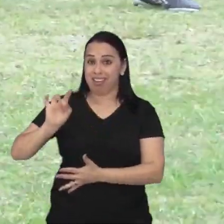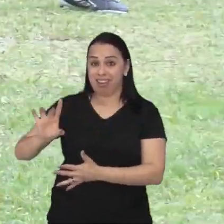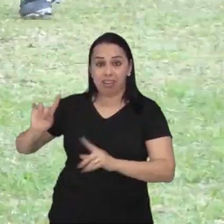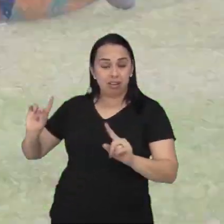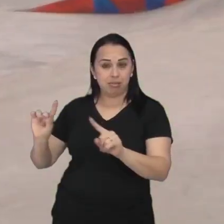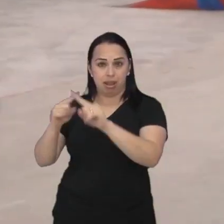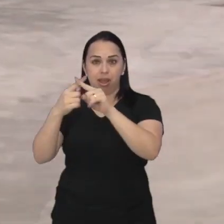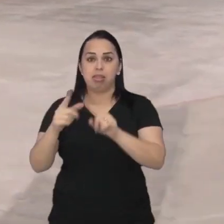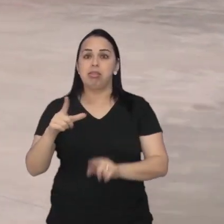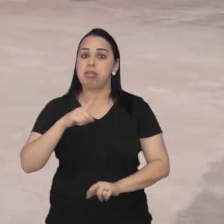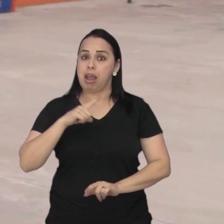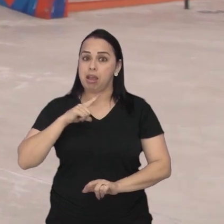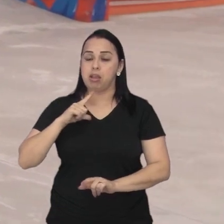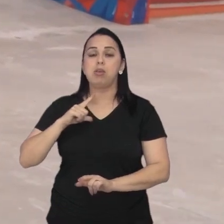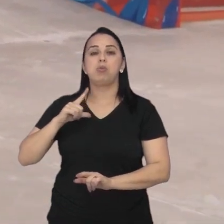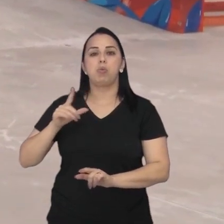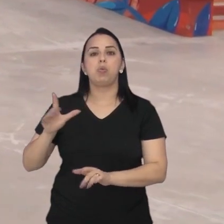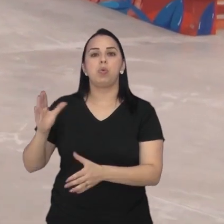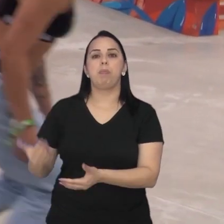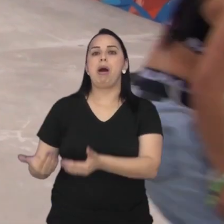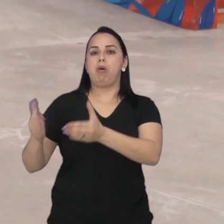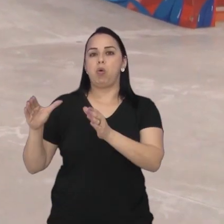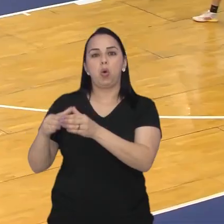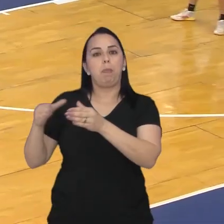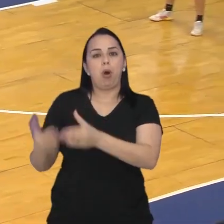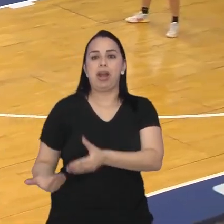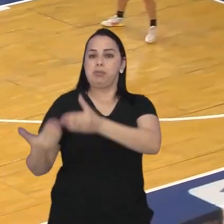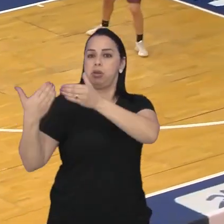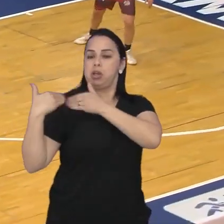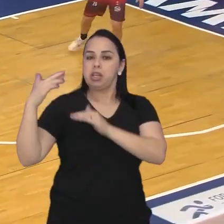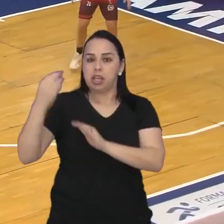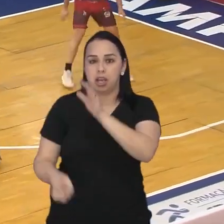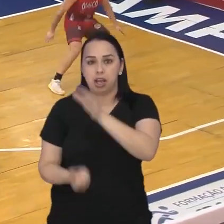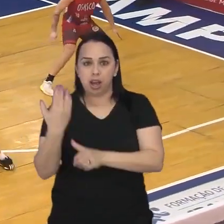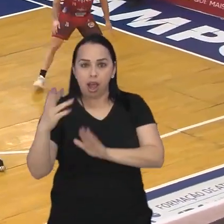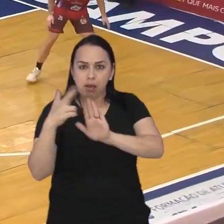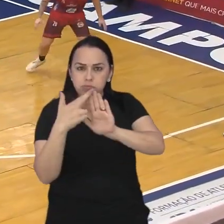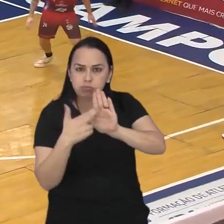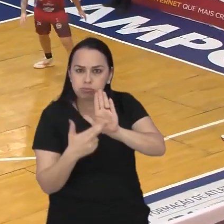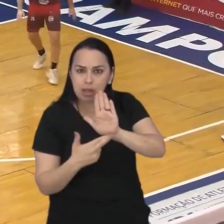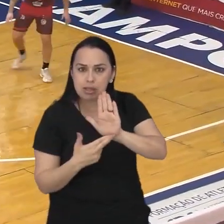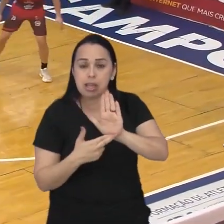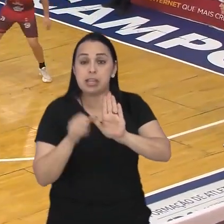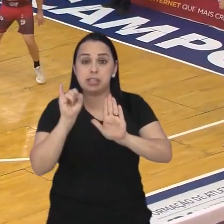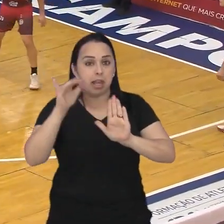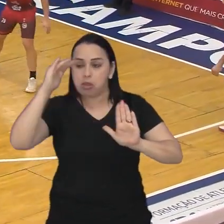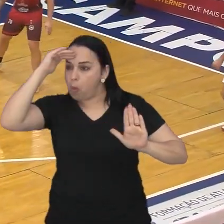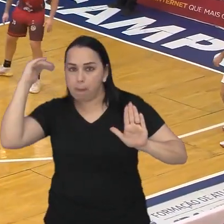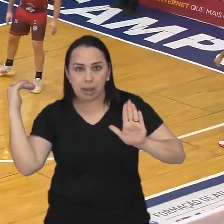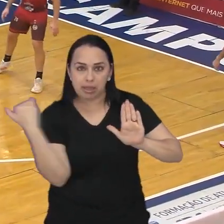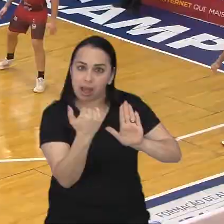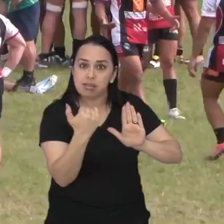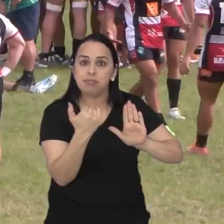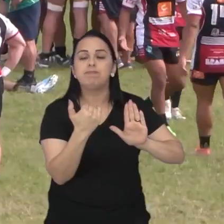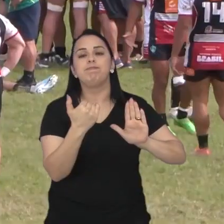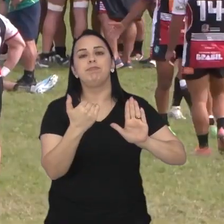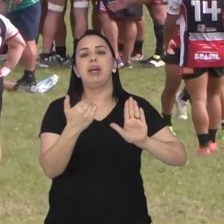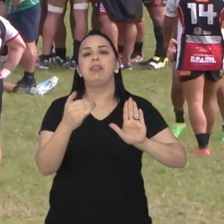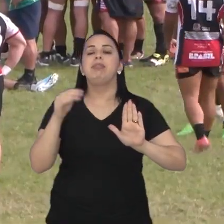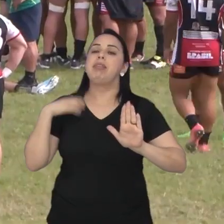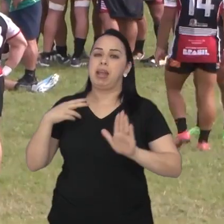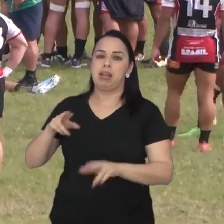atualmente tem a sua própria instituição organizadora, que criam os regulamentos e, caso alguém descumpra as regras,